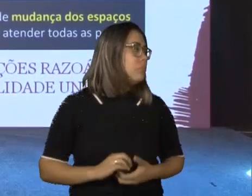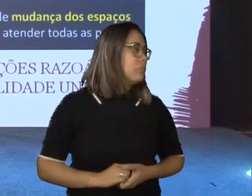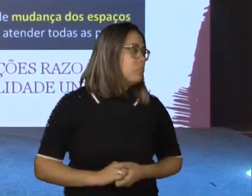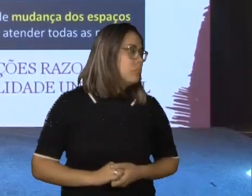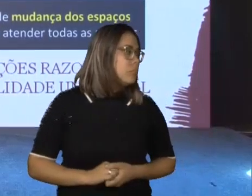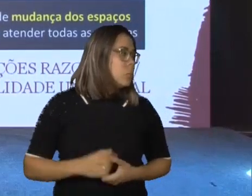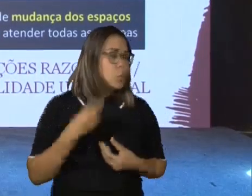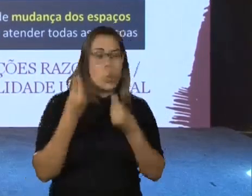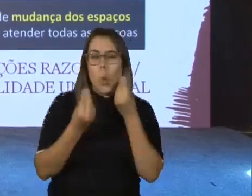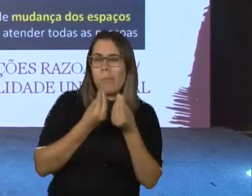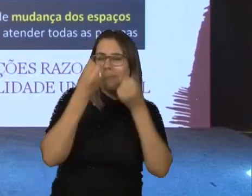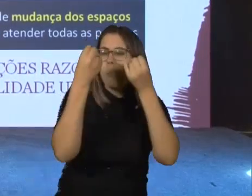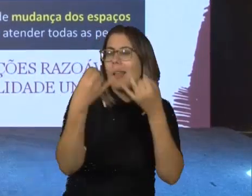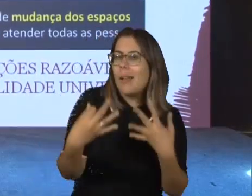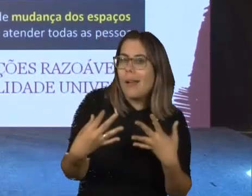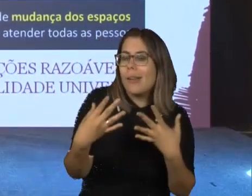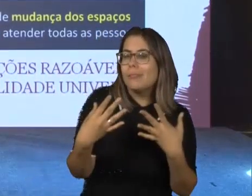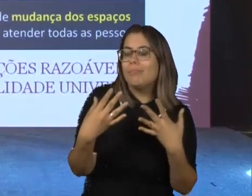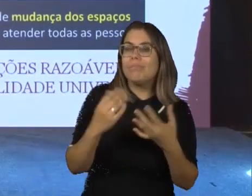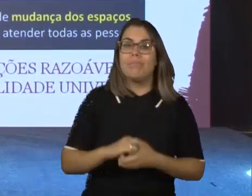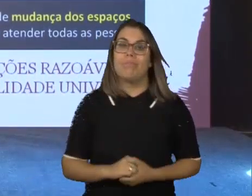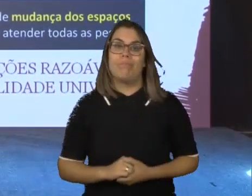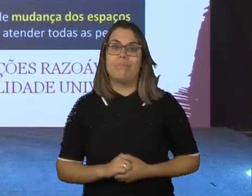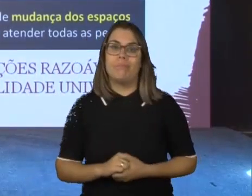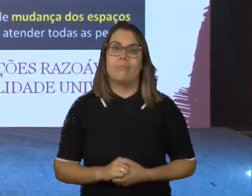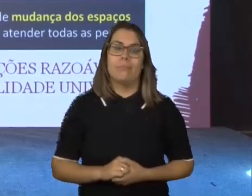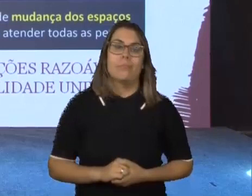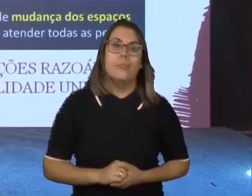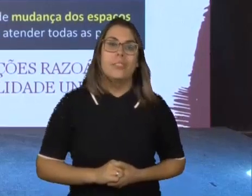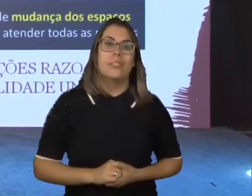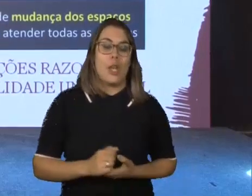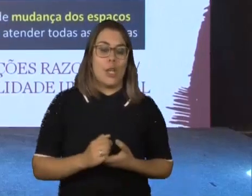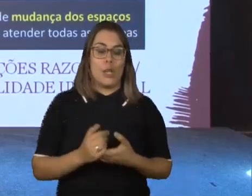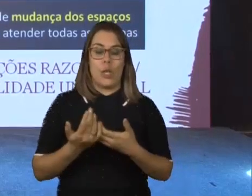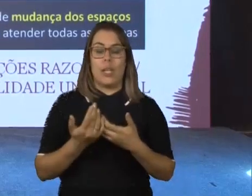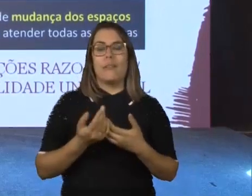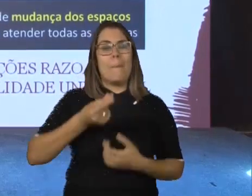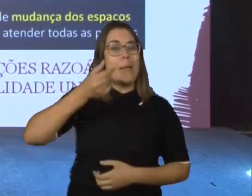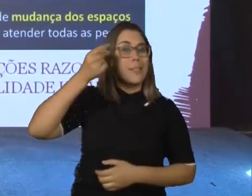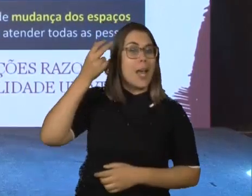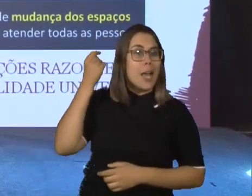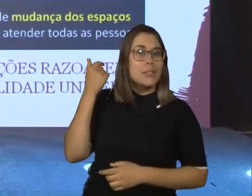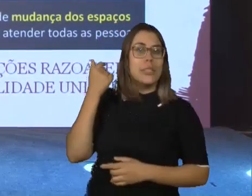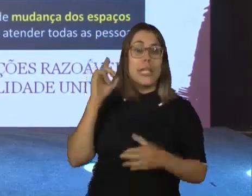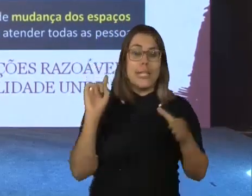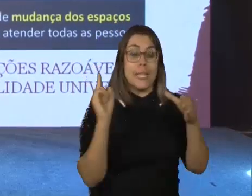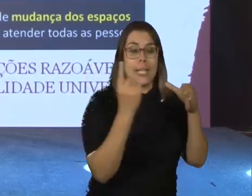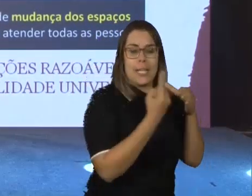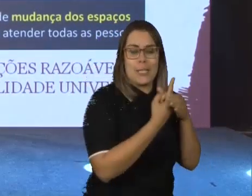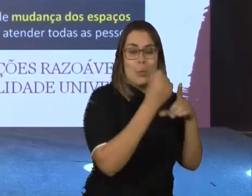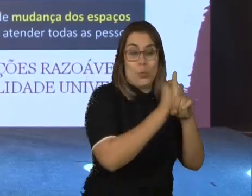como eu vou dizer? A passagem da era da integração social para a inclusão. Então, na